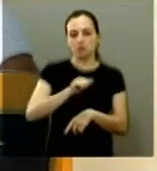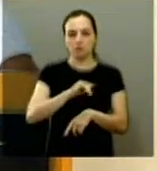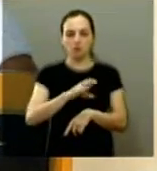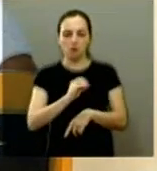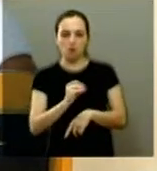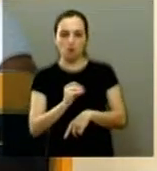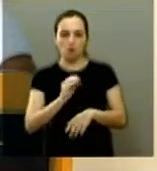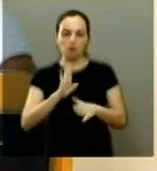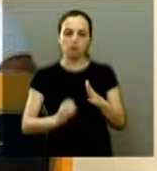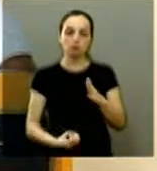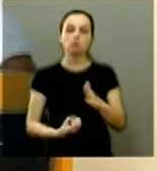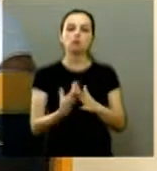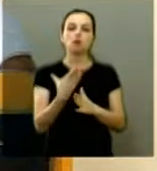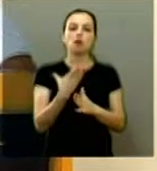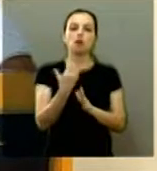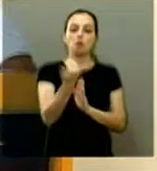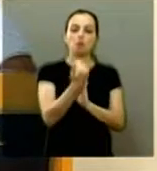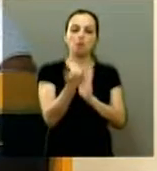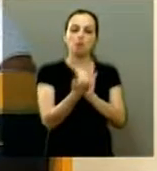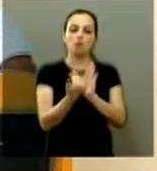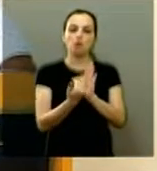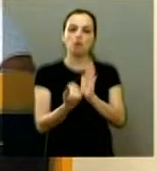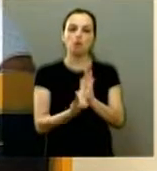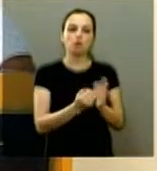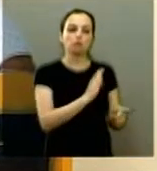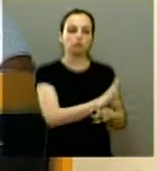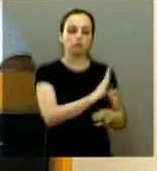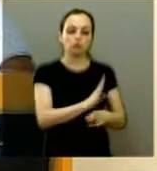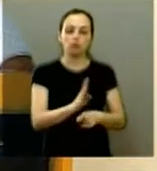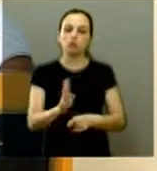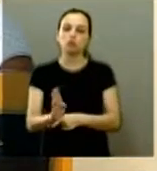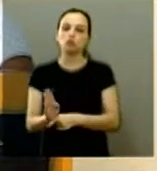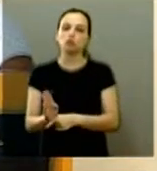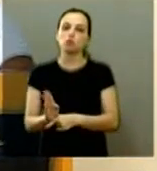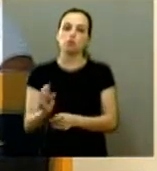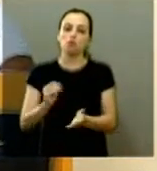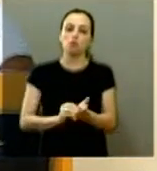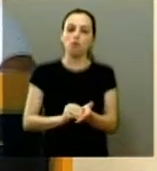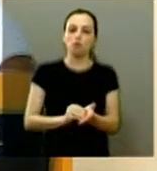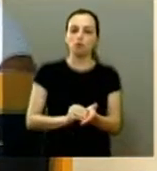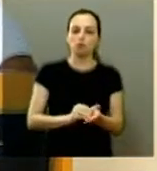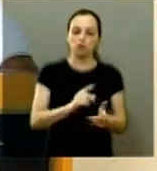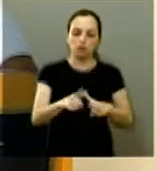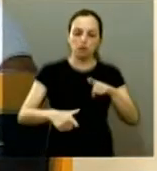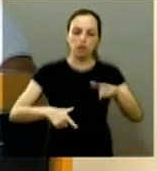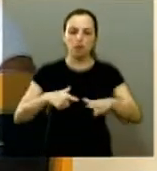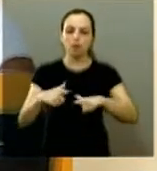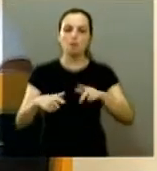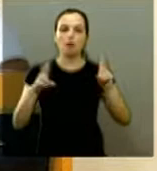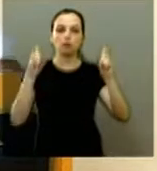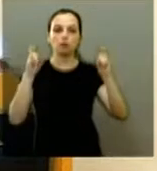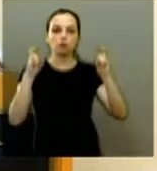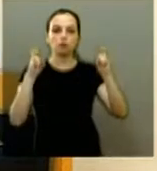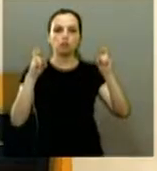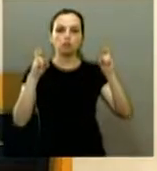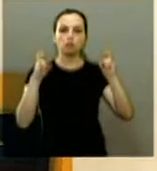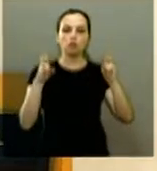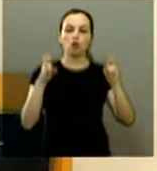programa emergencial de auxílio ao desemprego chamado em nossa cidade frente de trabalho